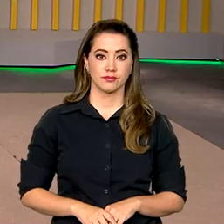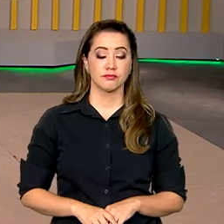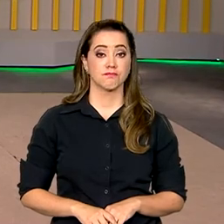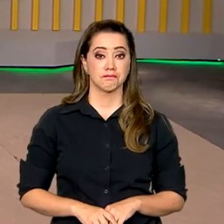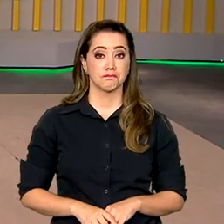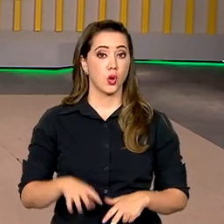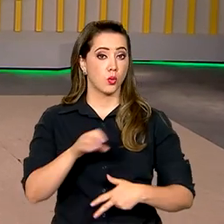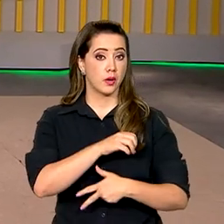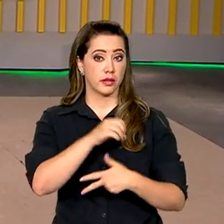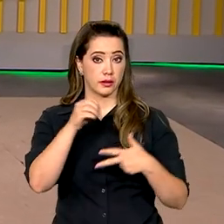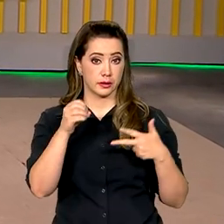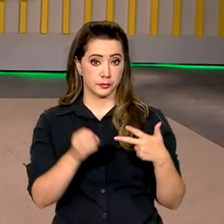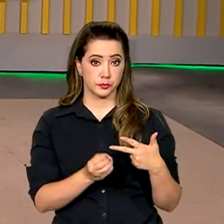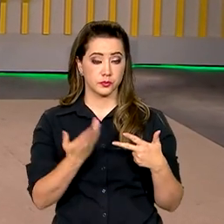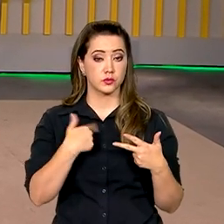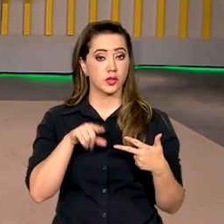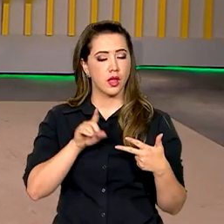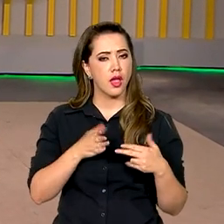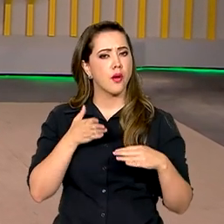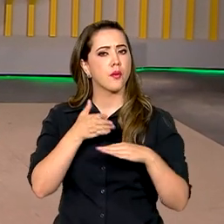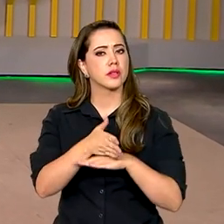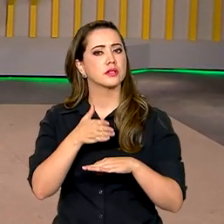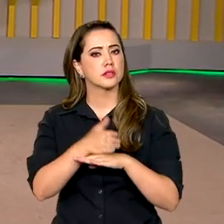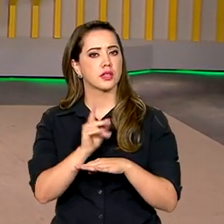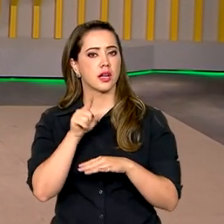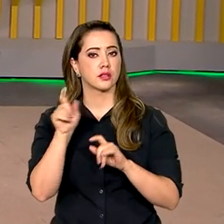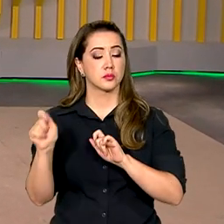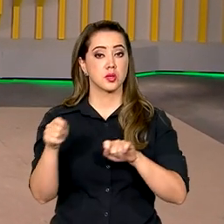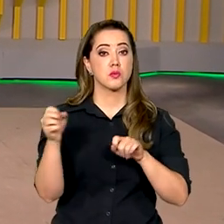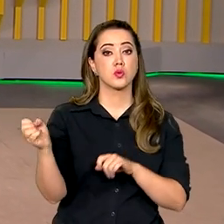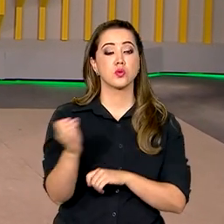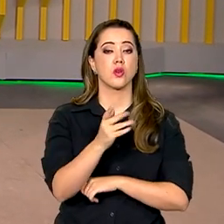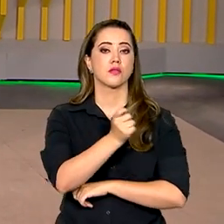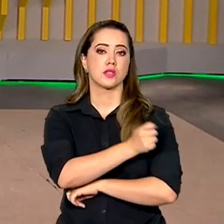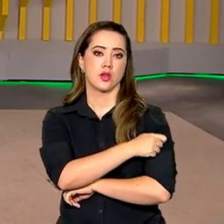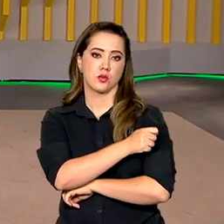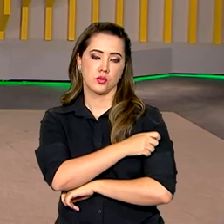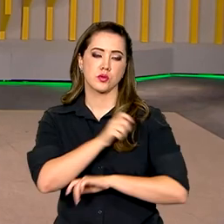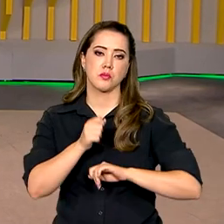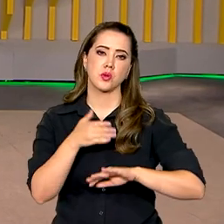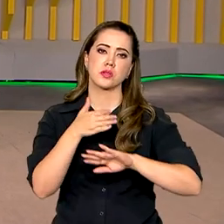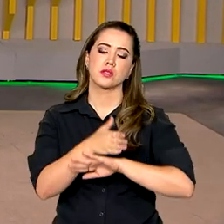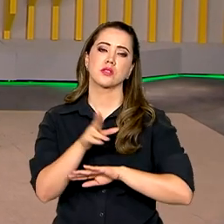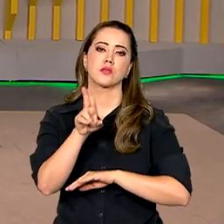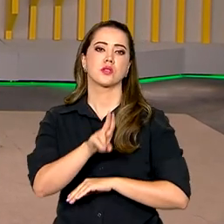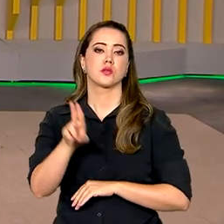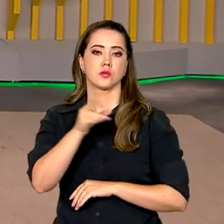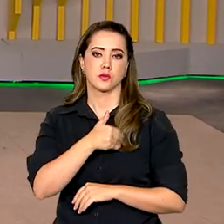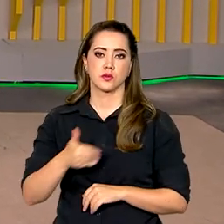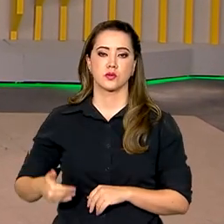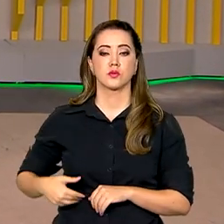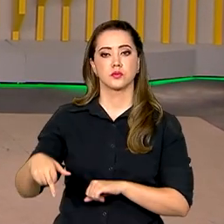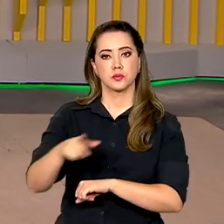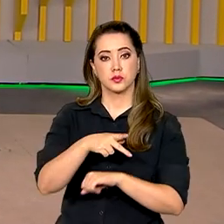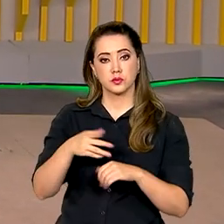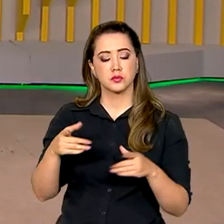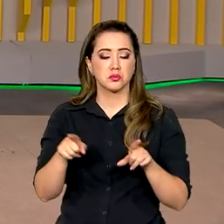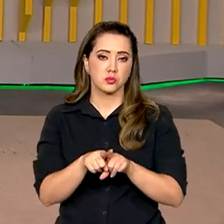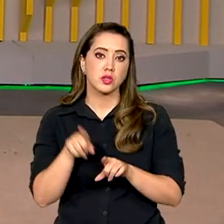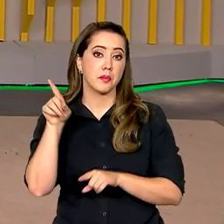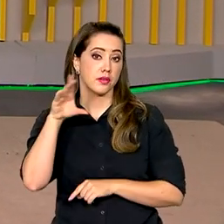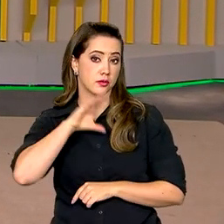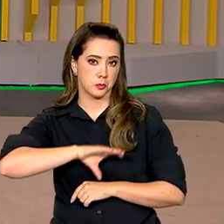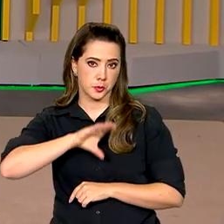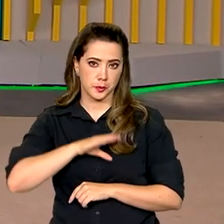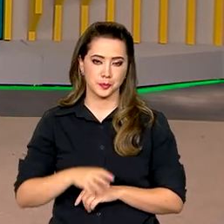O Exame Nacional do Ensino Médio, o Enem, é a porta de entrada para que estudantes ingressem nas universidades públicas aqui do Brasil e também